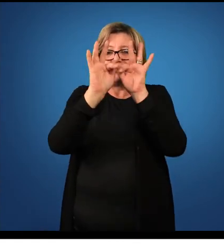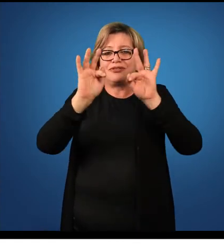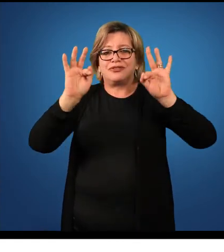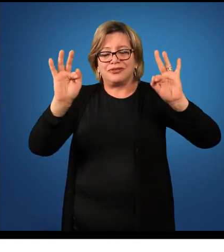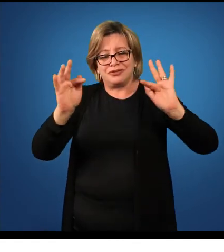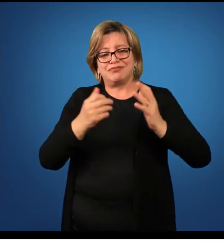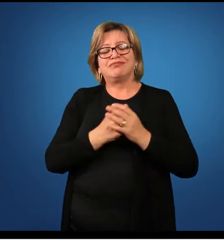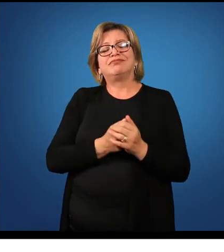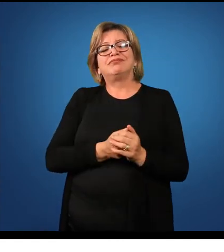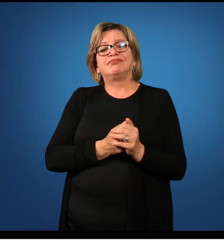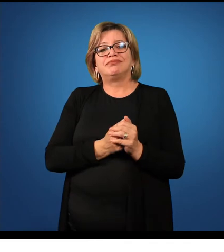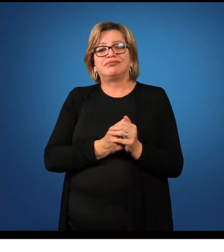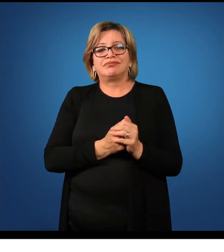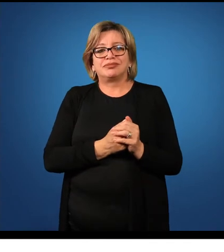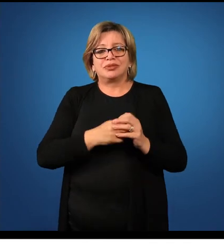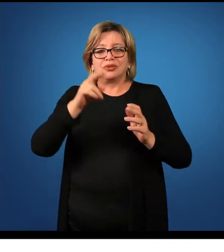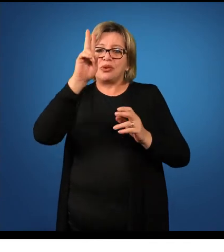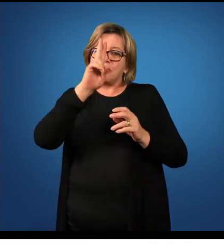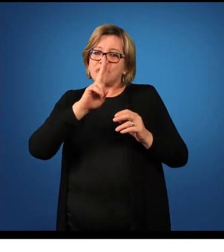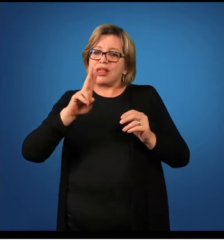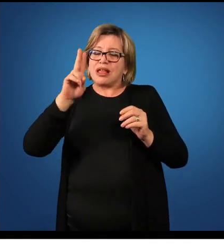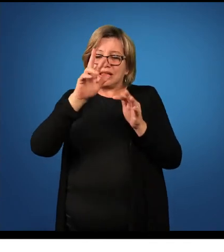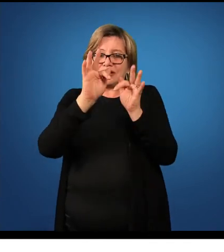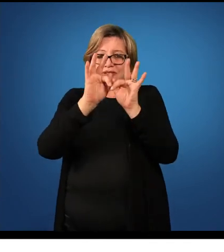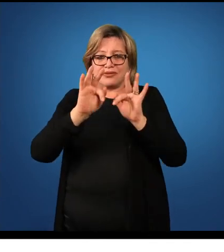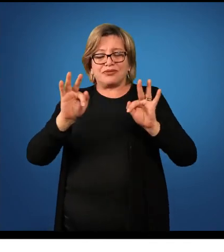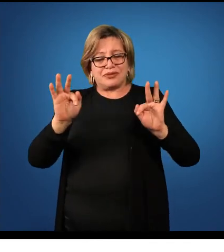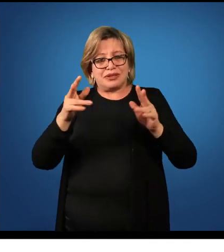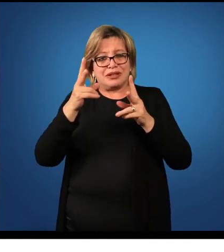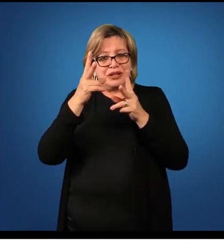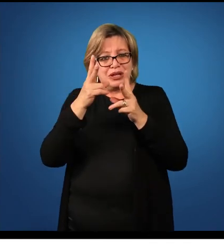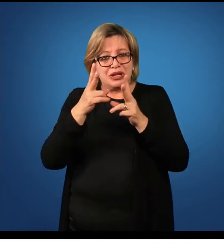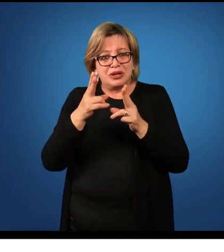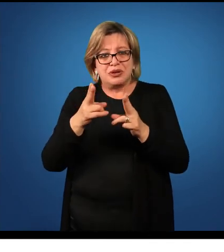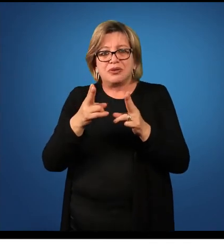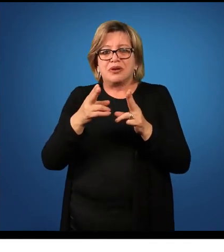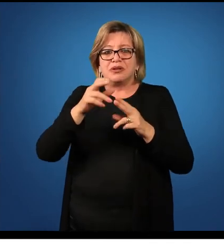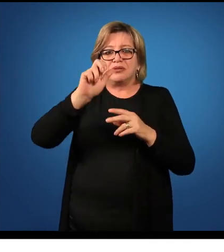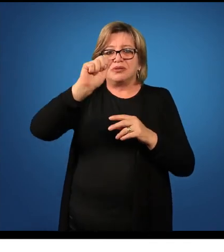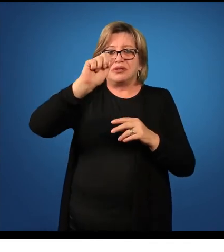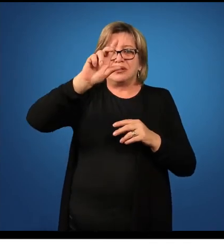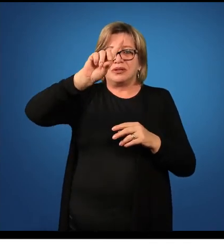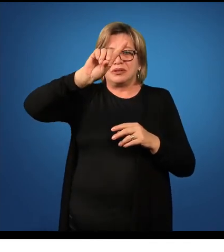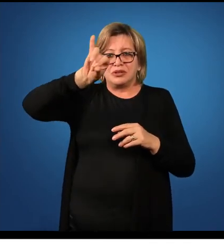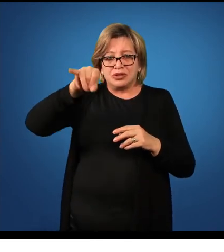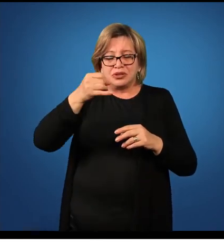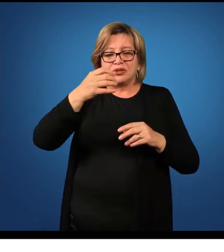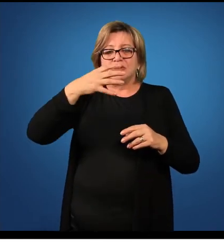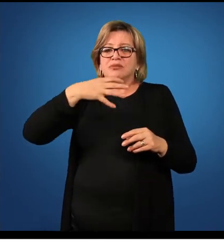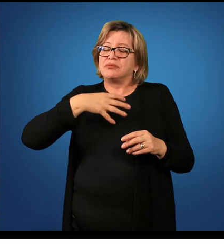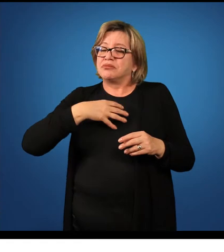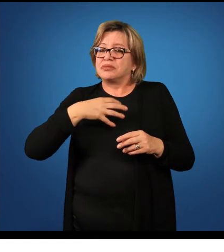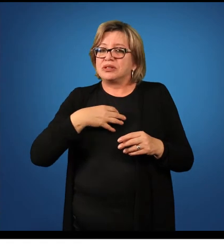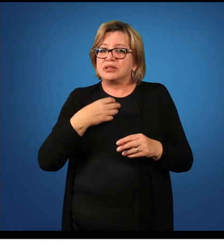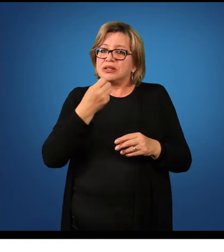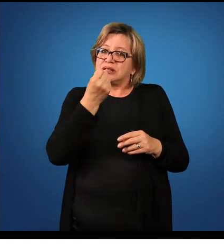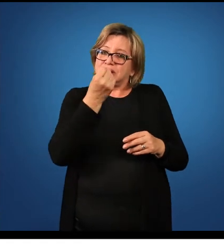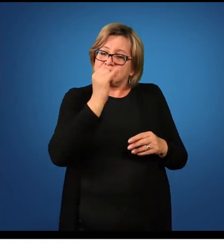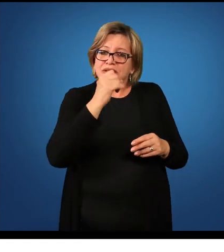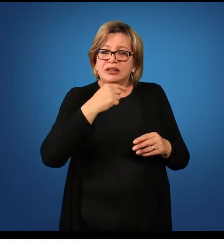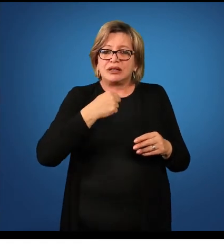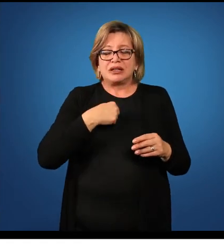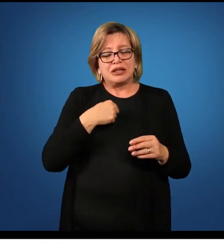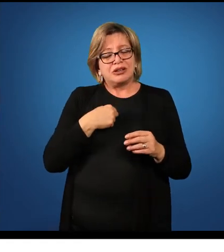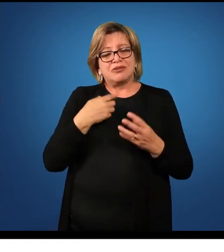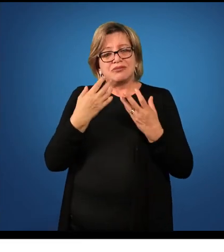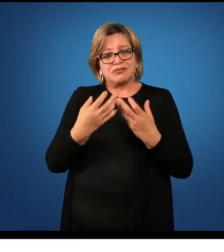usando aqui a mesma que nós usamos para o adjunto adverbial de modo, se eu quisesse dizer as